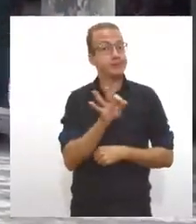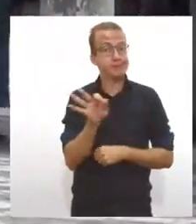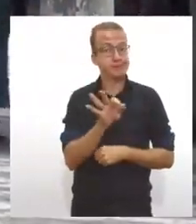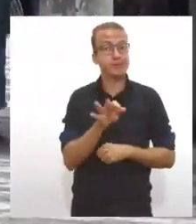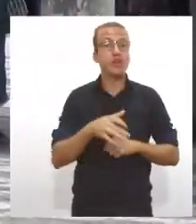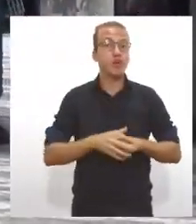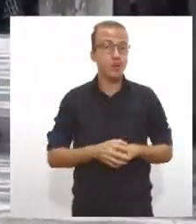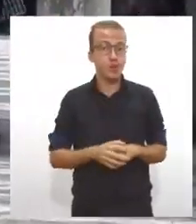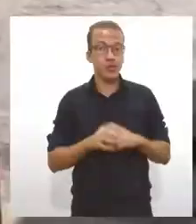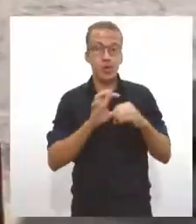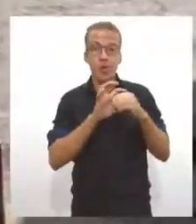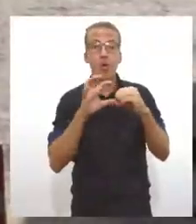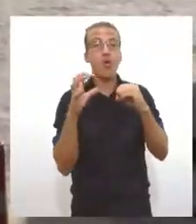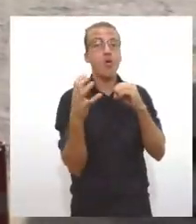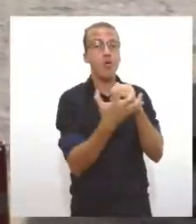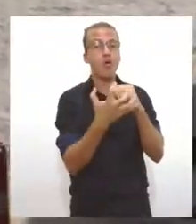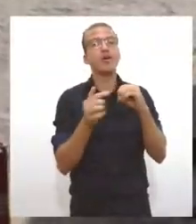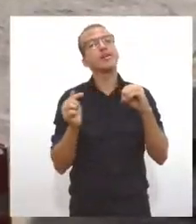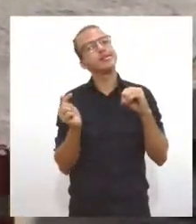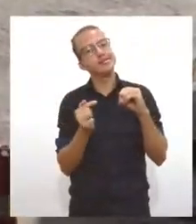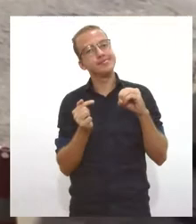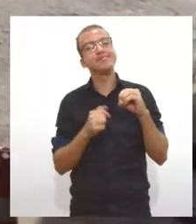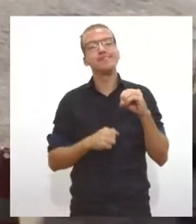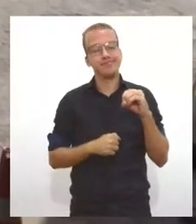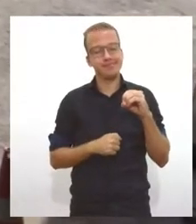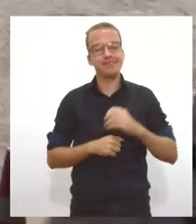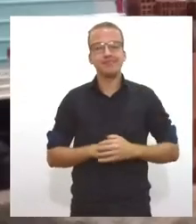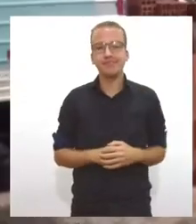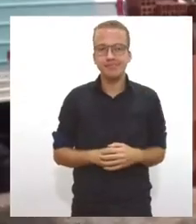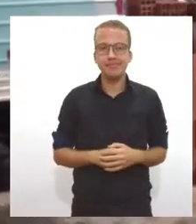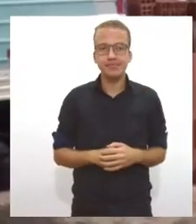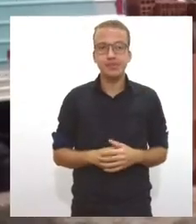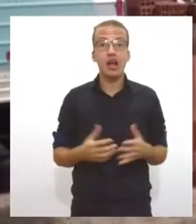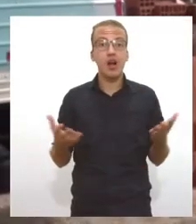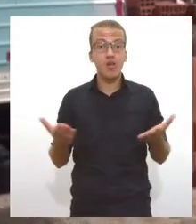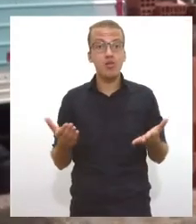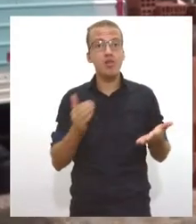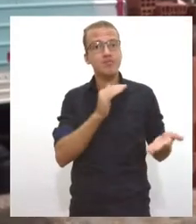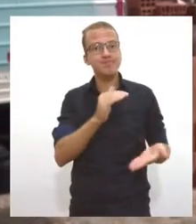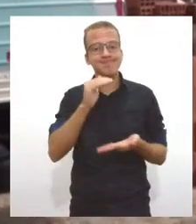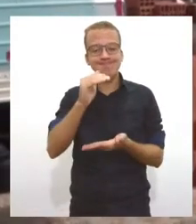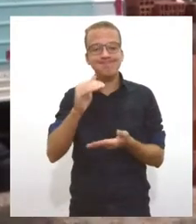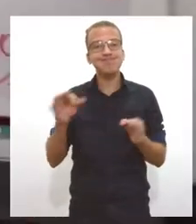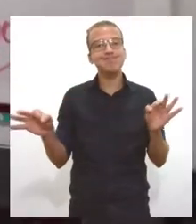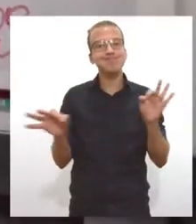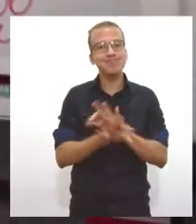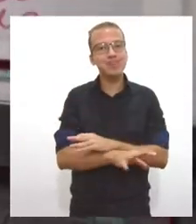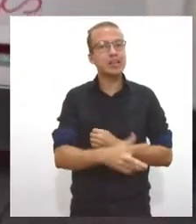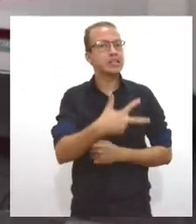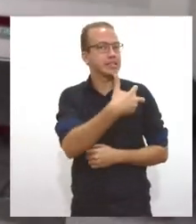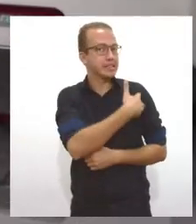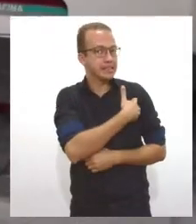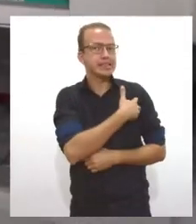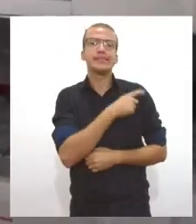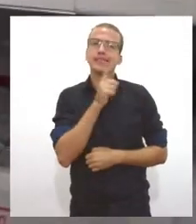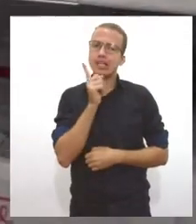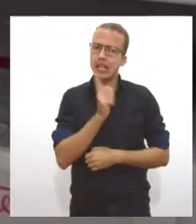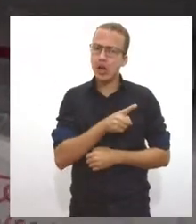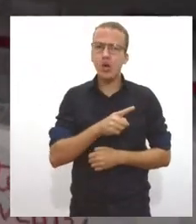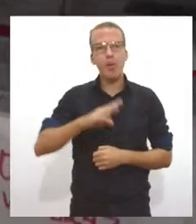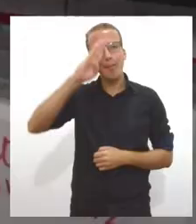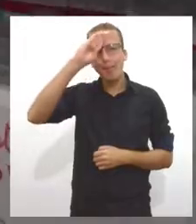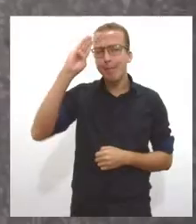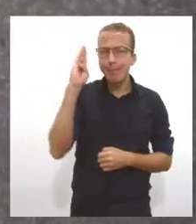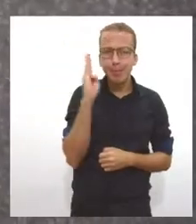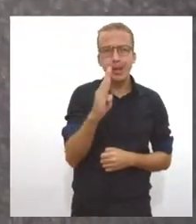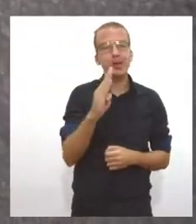coronavírus. A chegada da vacina é considerada pelos especialistas como a principal arma de enfrentamento à